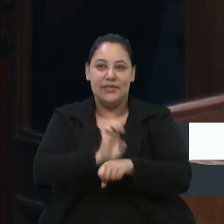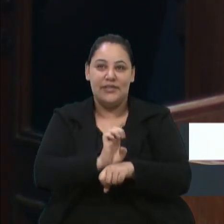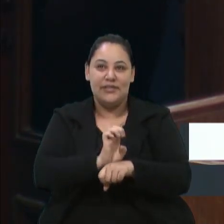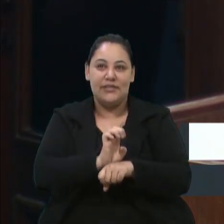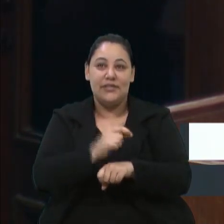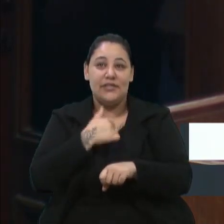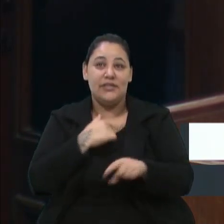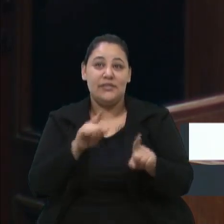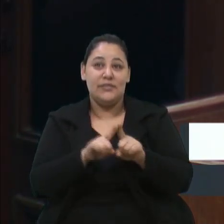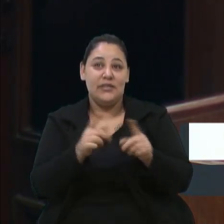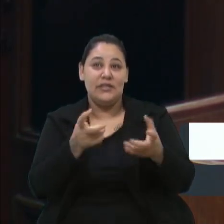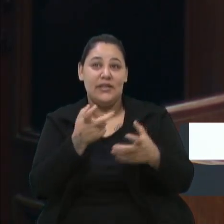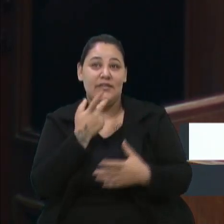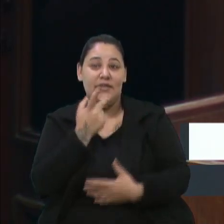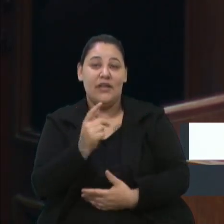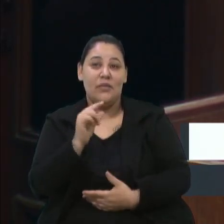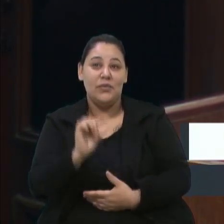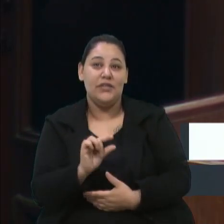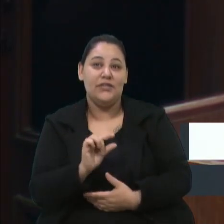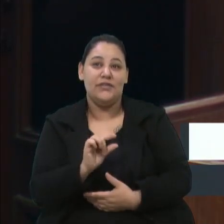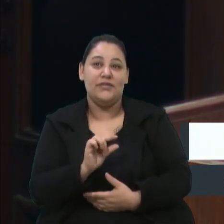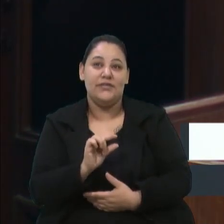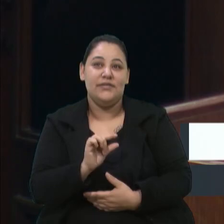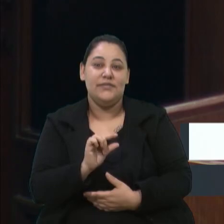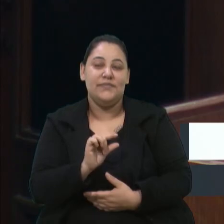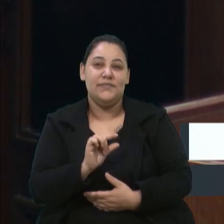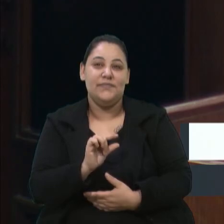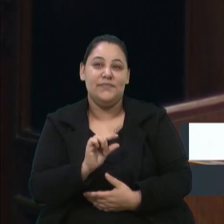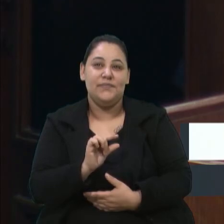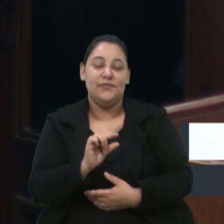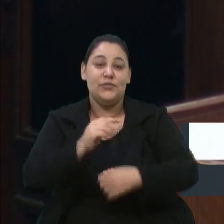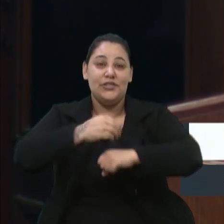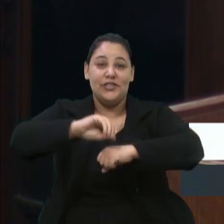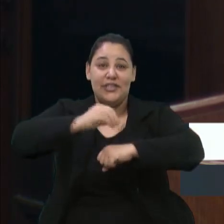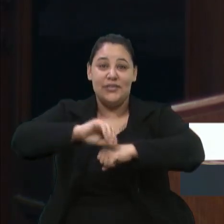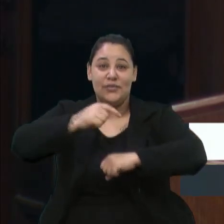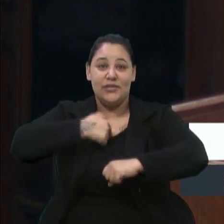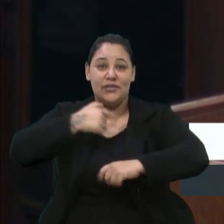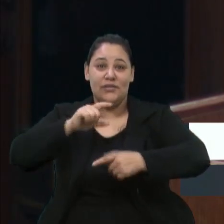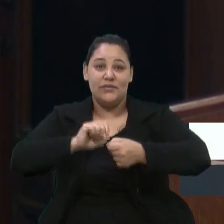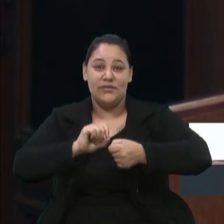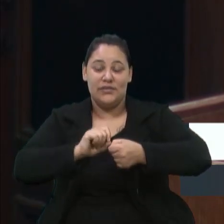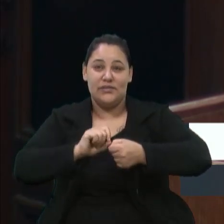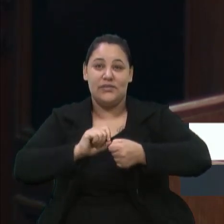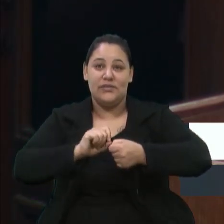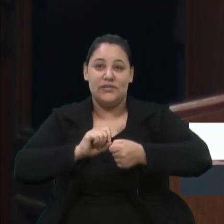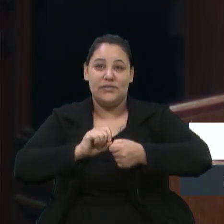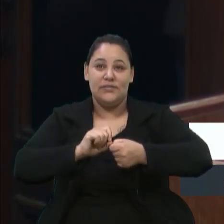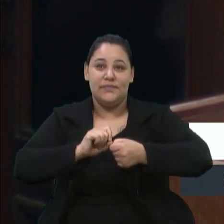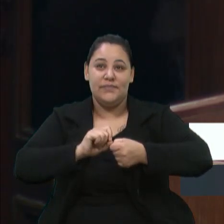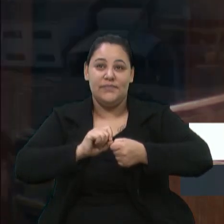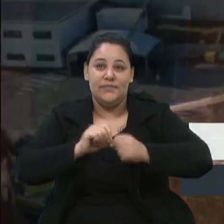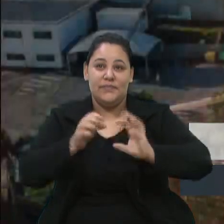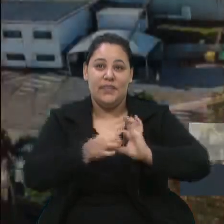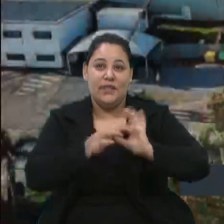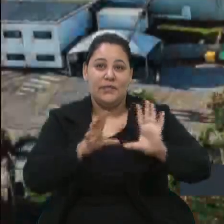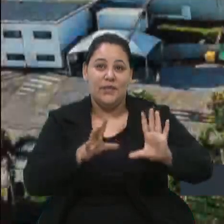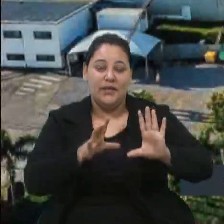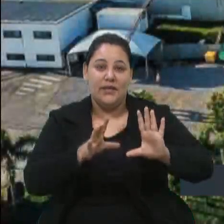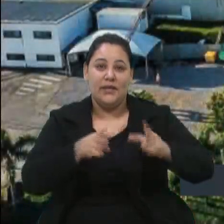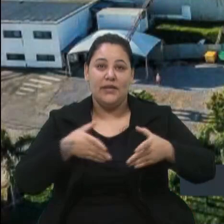E eu queria falar um pouquinho para vocês, então, de uma indicação que eu fiz para disponibilizar roteiros